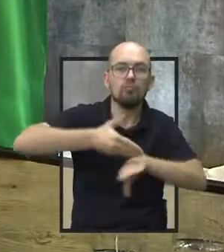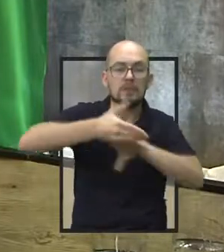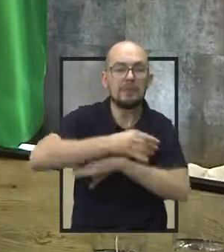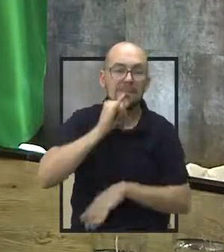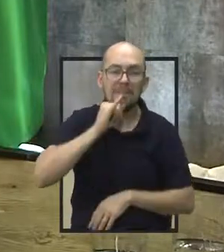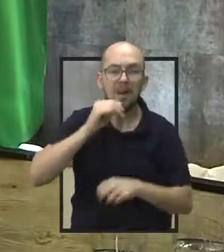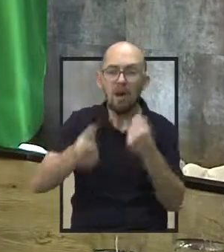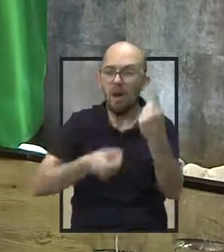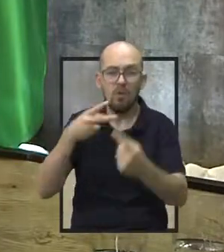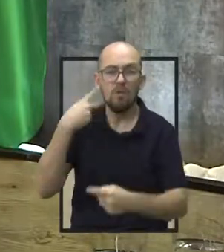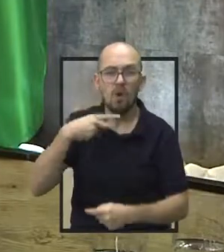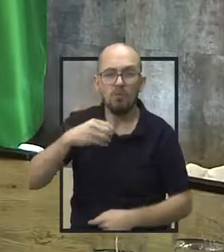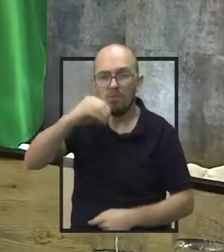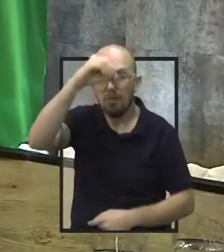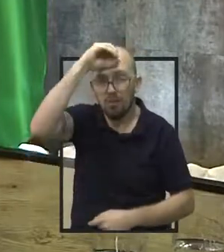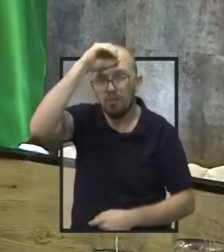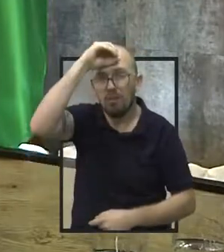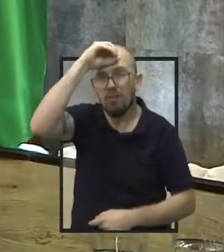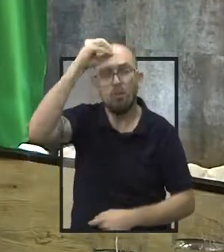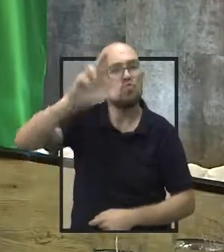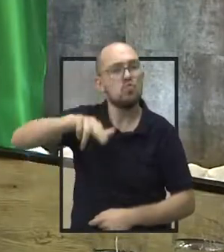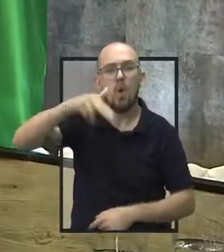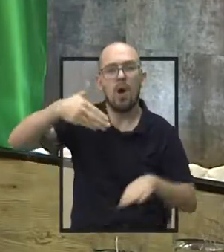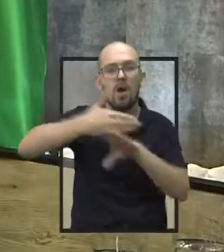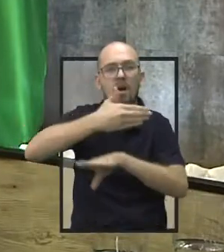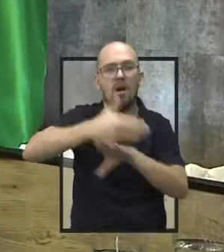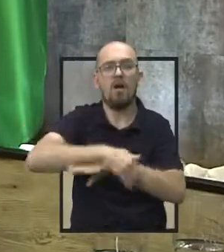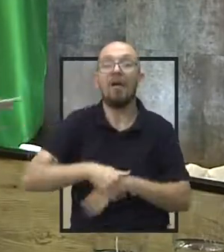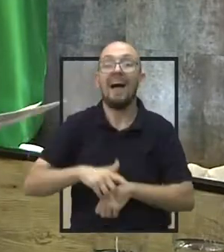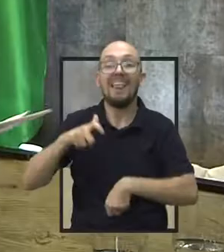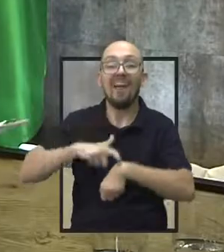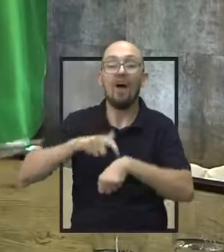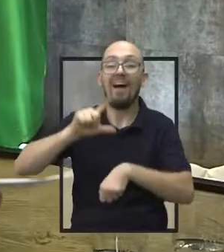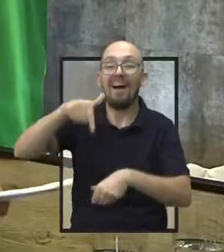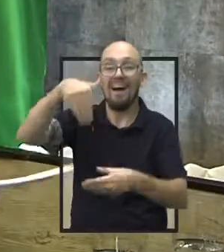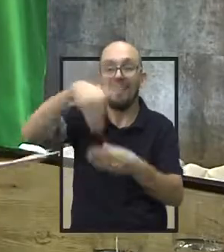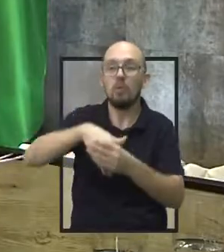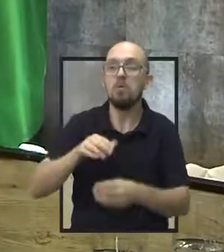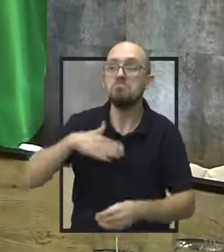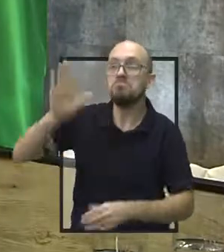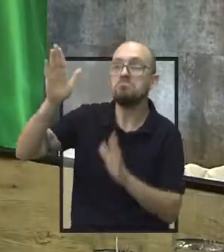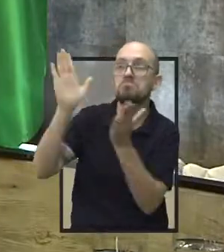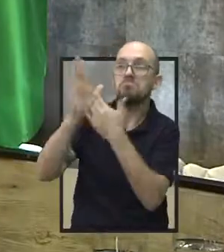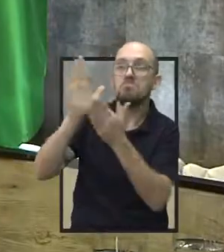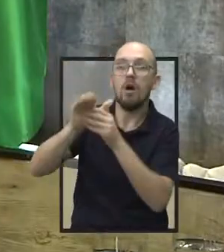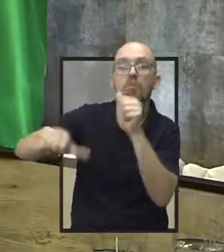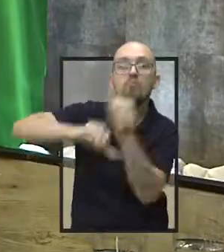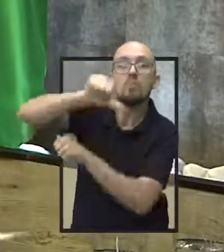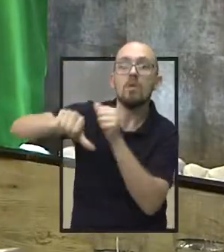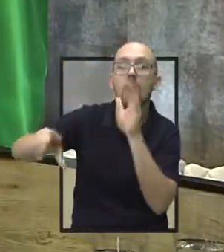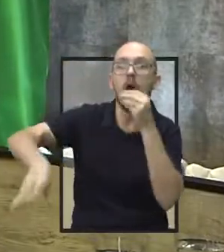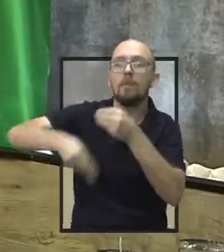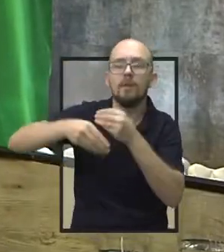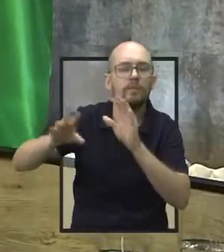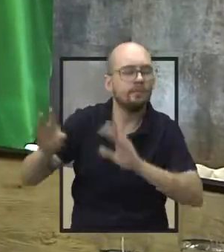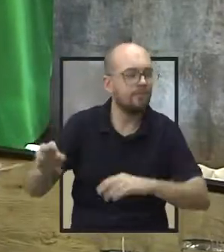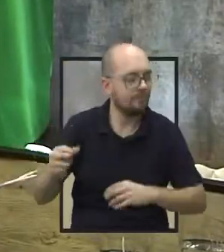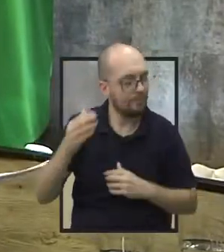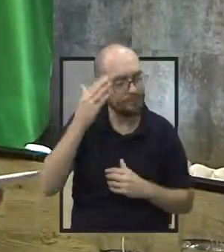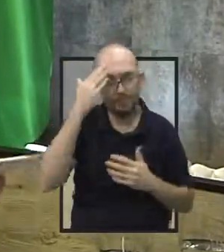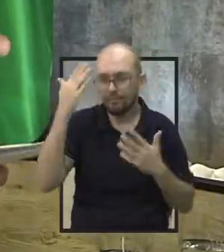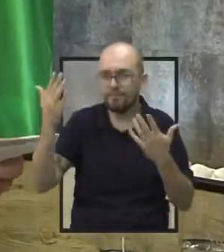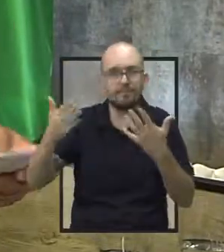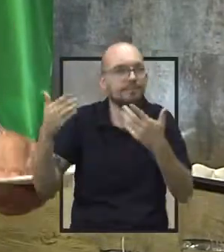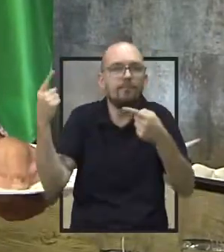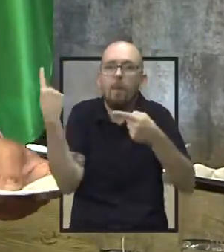exemplo, que nunca participaram de audiência pública. Então vem com uma emenda, fica muito difícil na hora de você saber qual é o reflexo que essa emenda